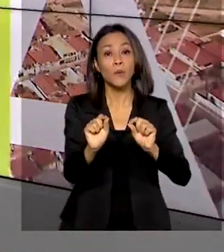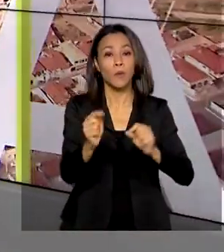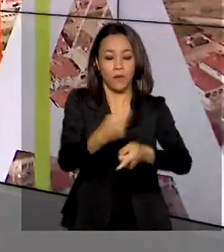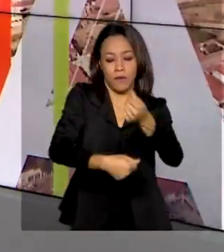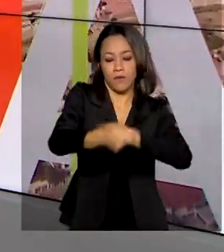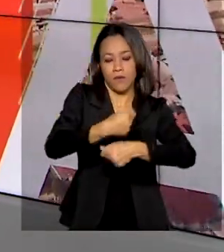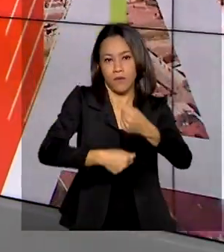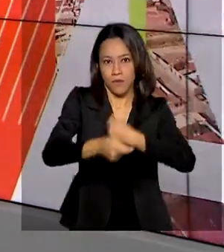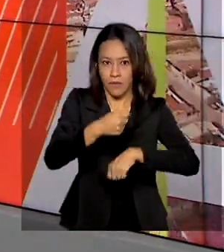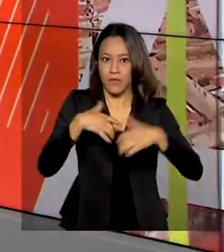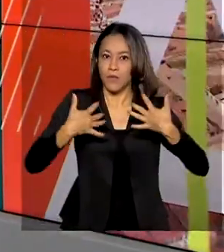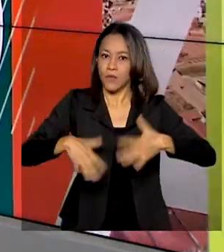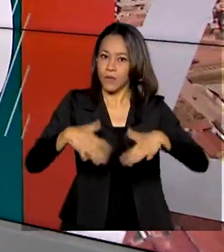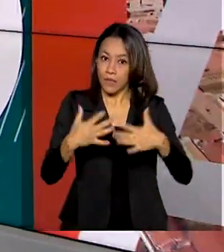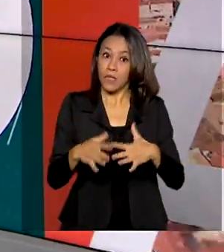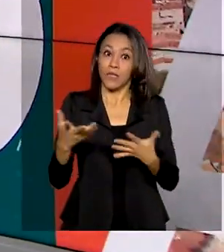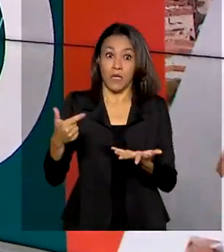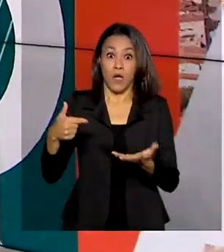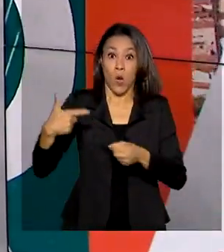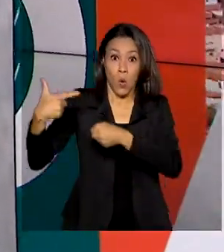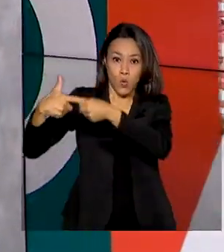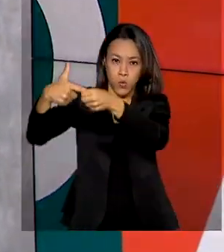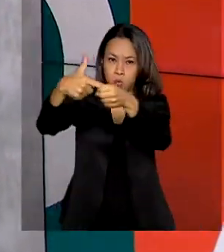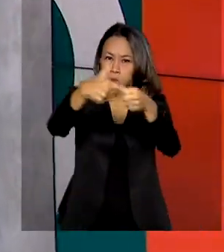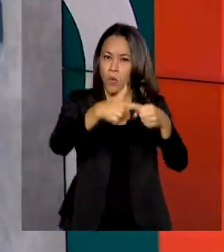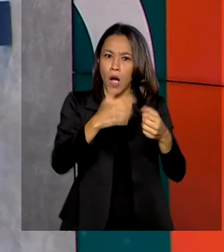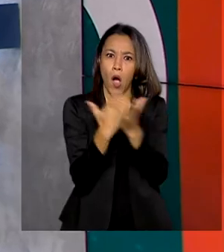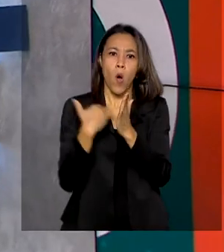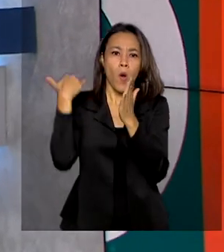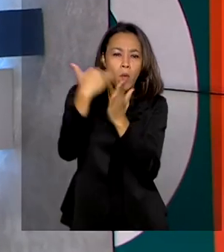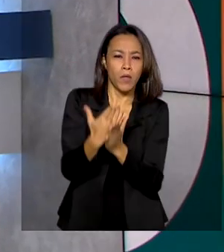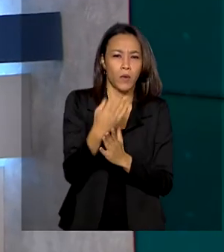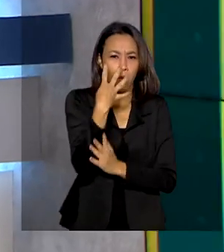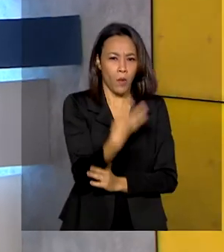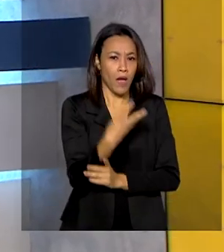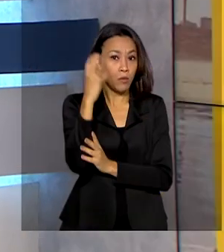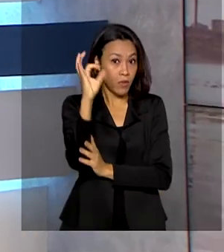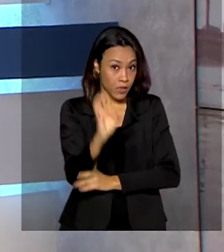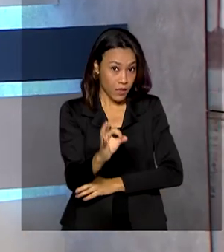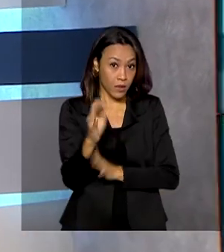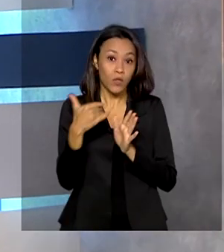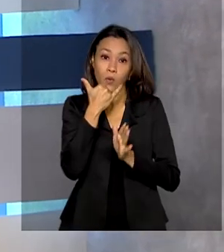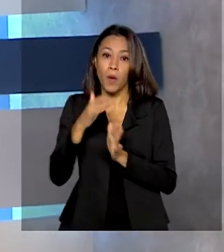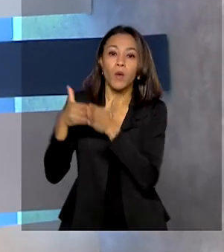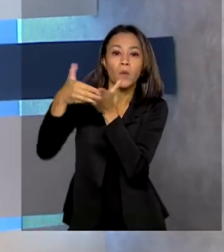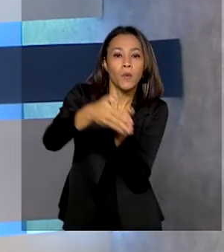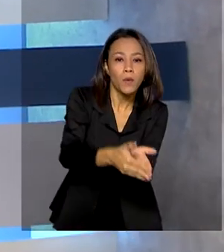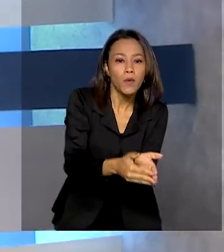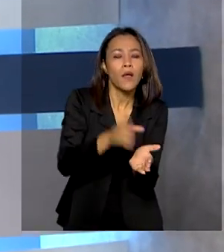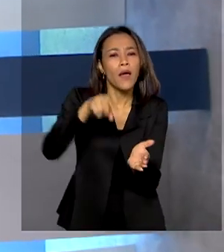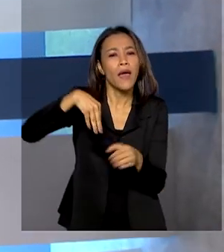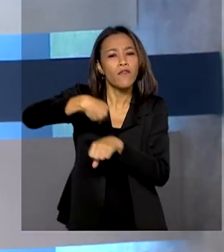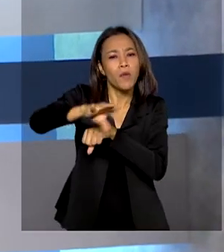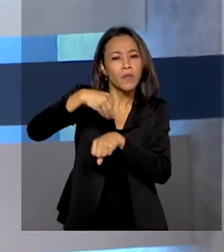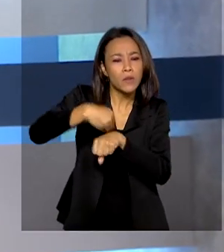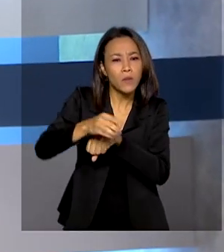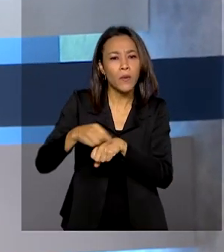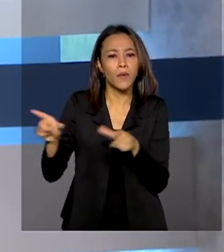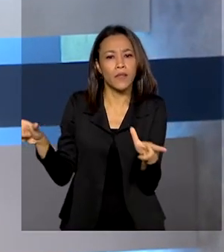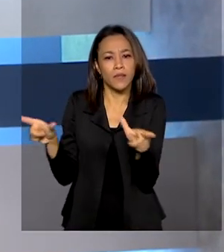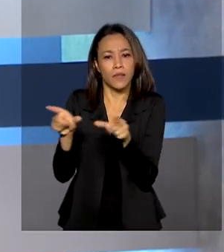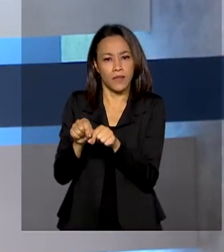o movimento nos portos brasileiros aumentou mais de 4% em 2020. Os dados são do estudo